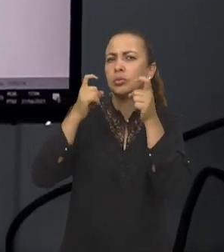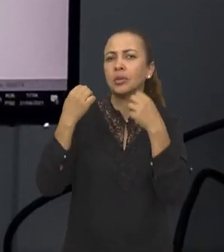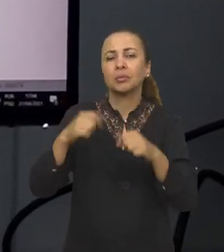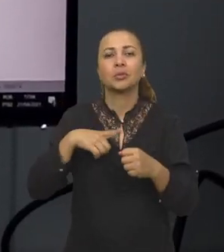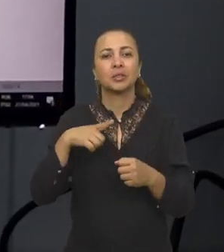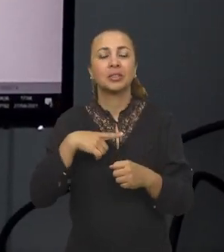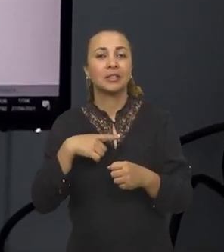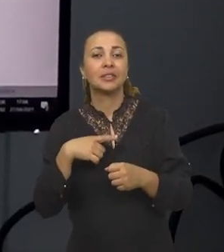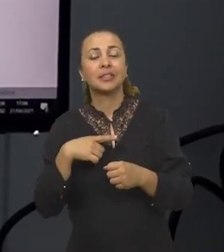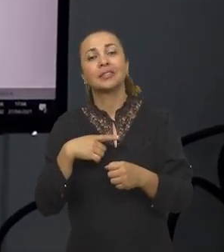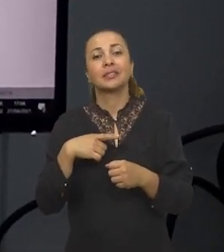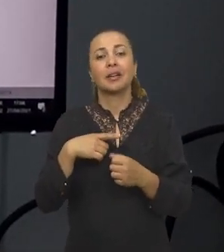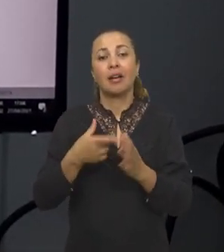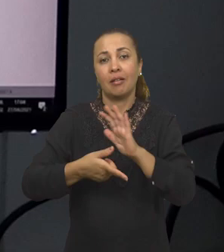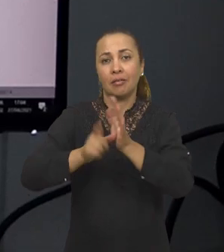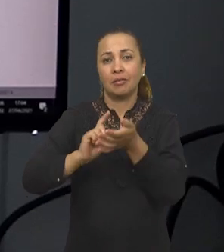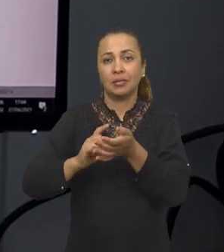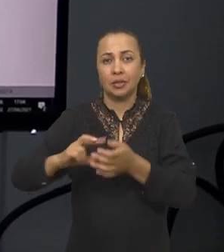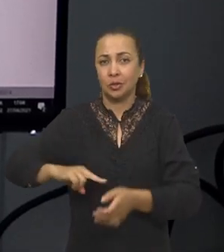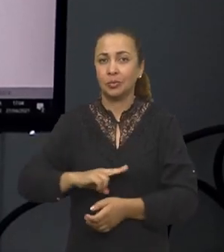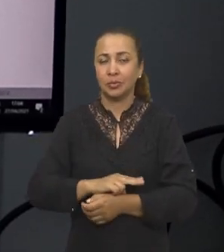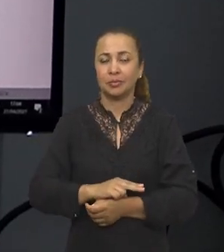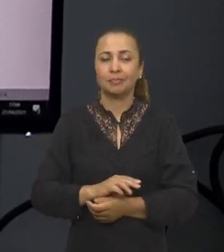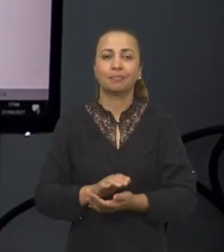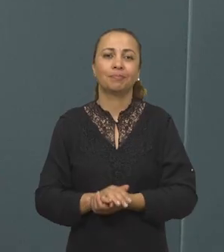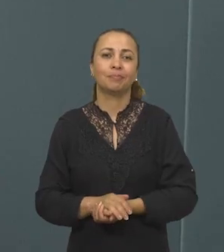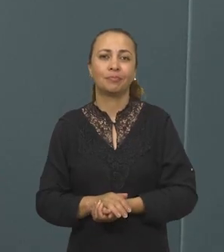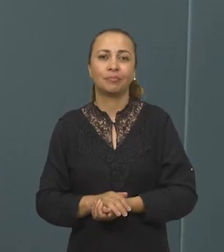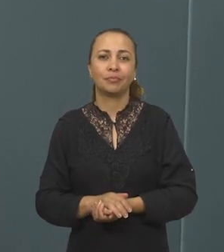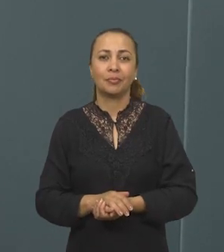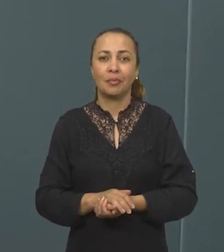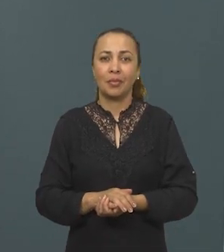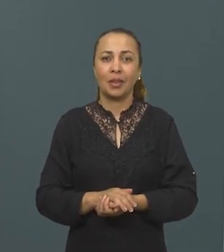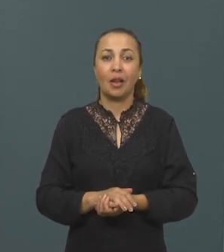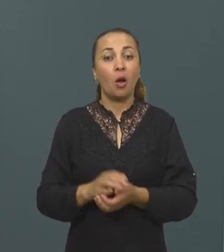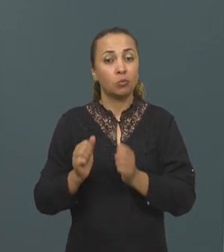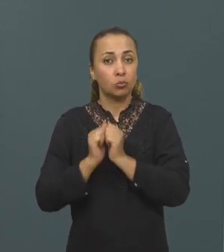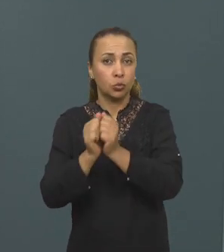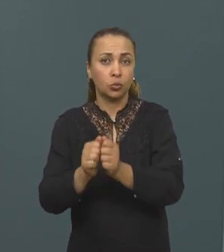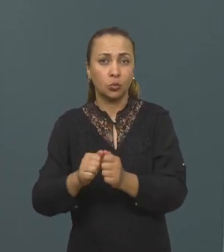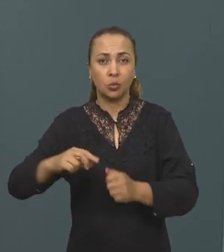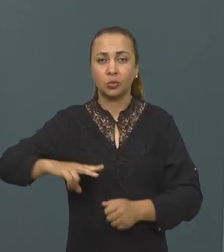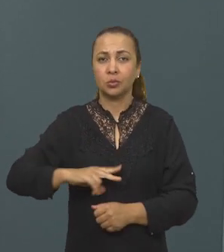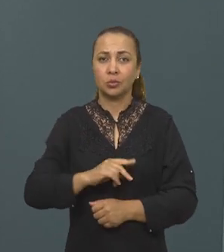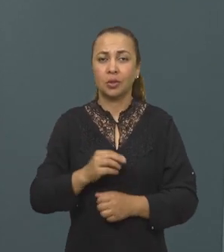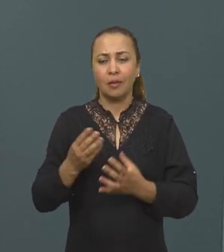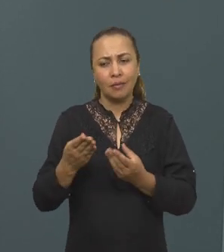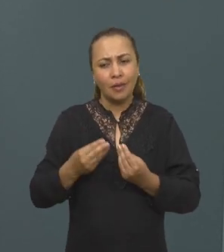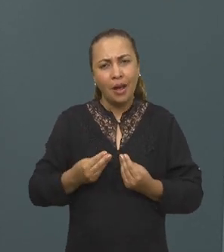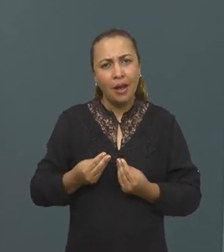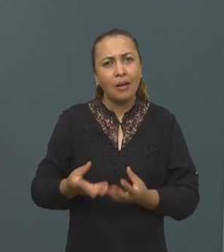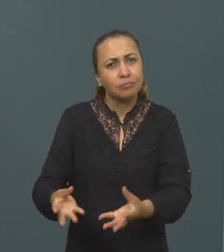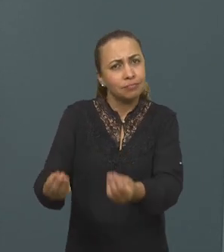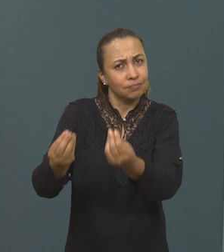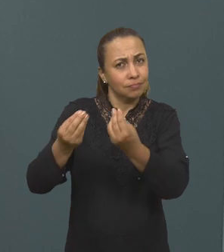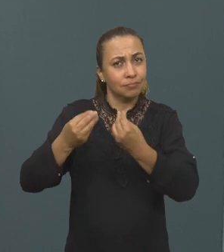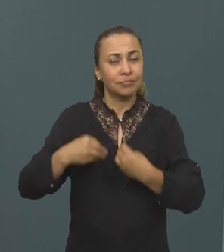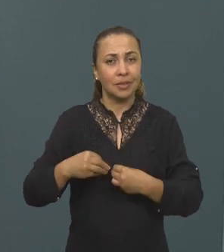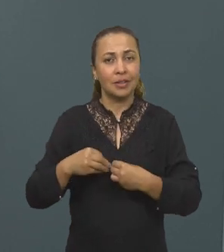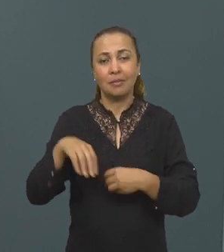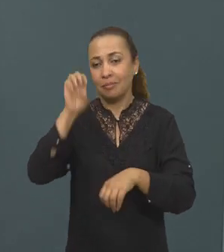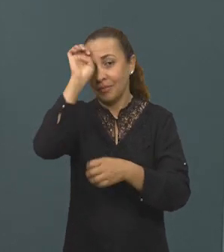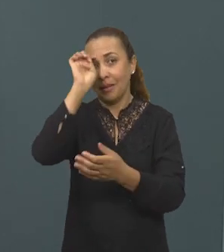poderiam ocorrer intraoperatoriamente e que isso retrasaria ainda mais a sua cirurgia. O guia cirúrgico, ele vem dar uma perspectiva